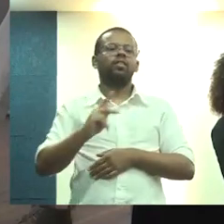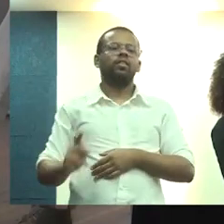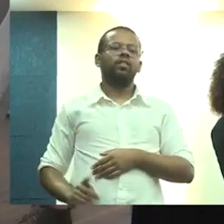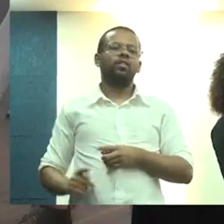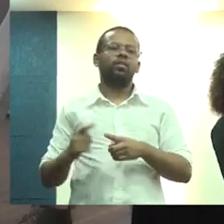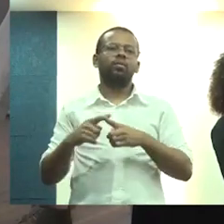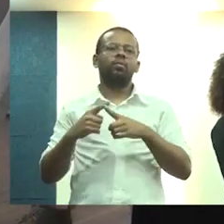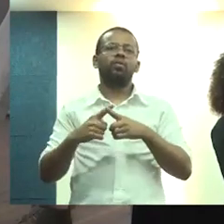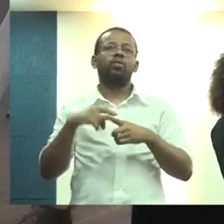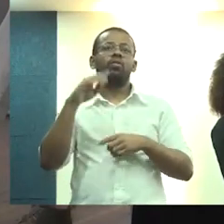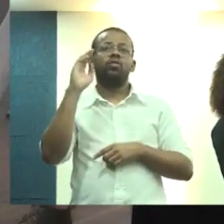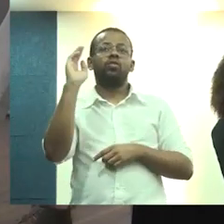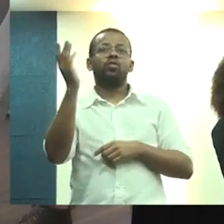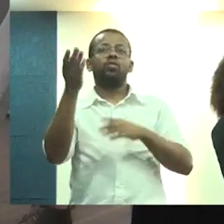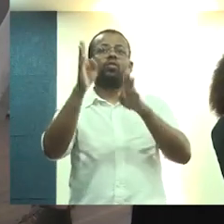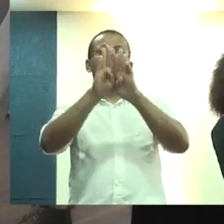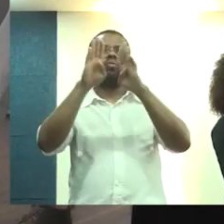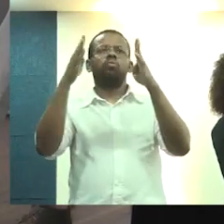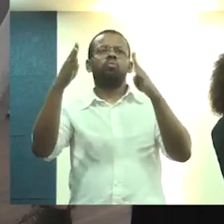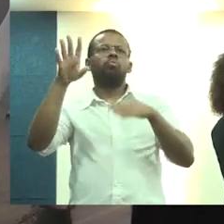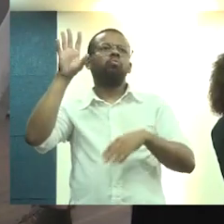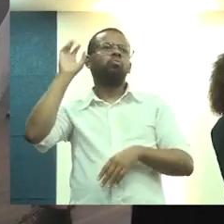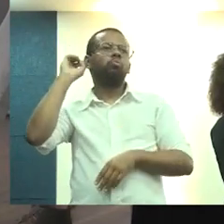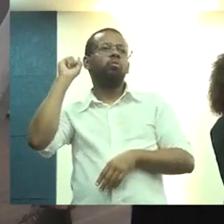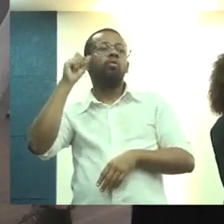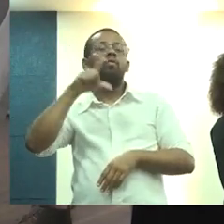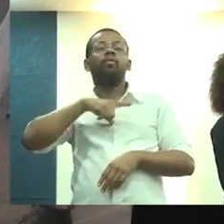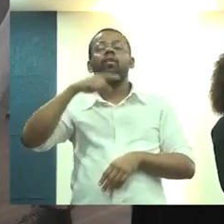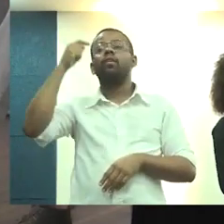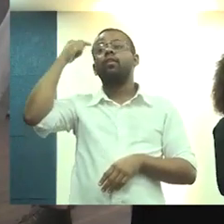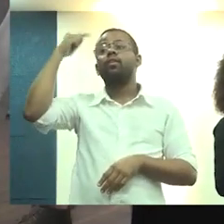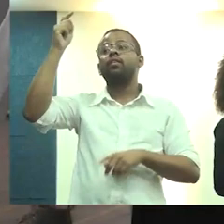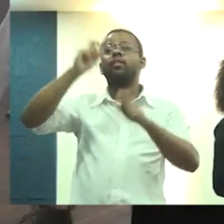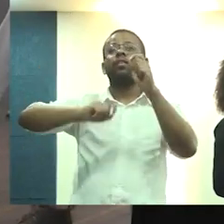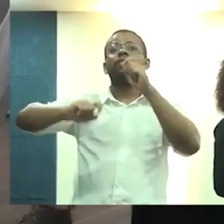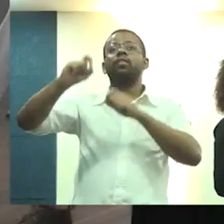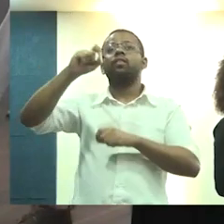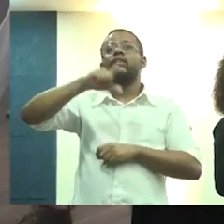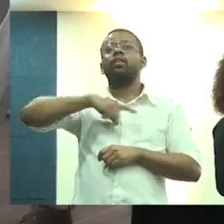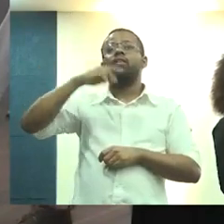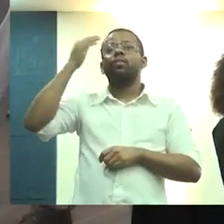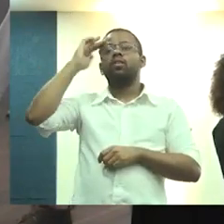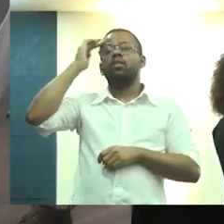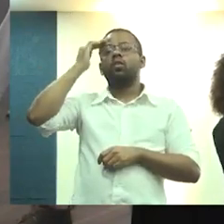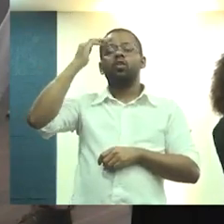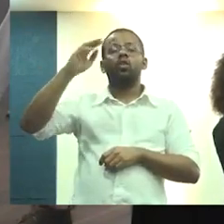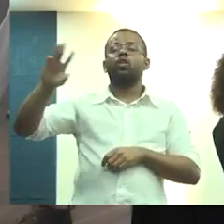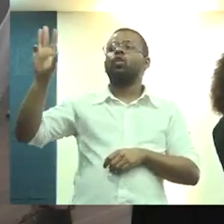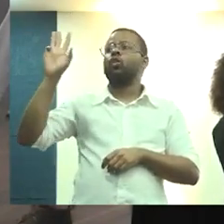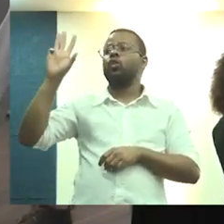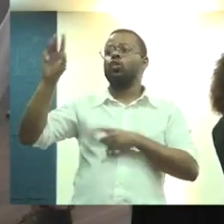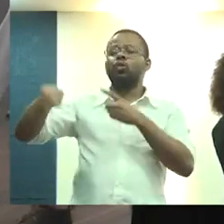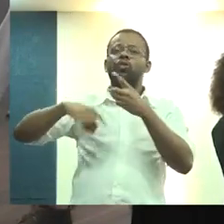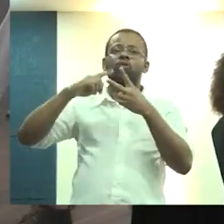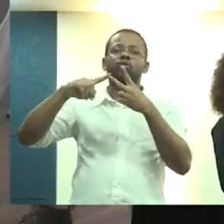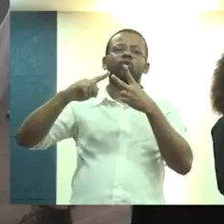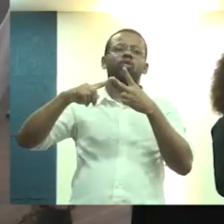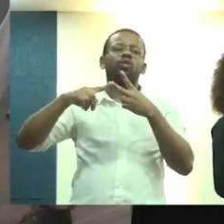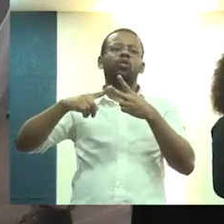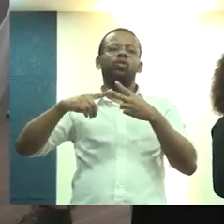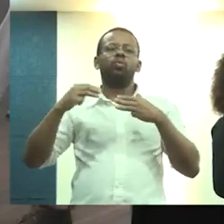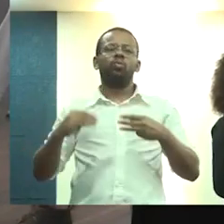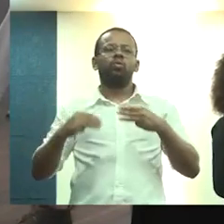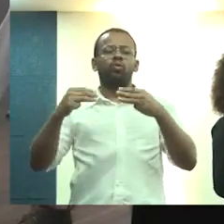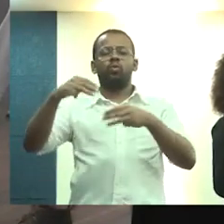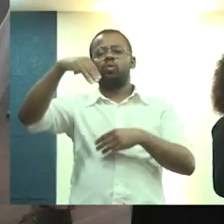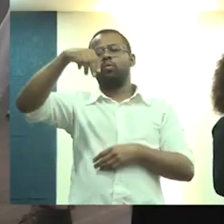adianto que estamos lá de portas abertas para ouvir. A ideia e a compreensão que o Lula e o ministro Márcio Macedo têm